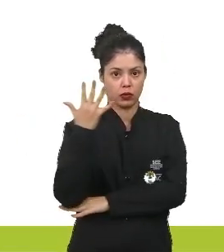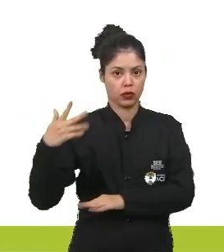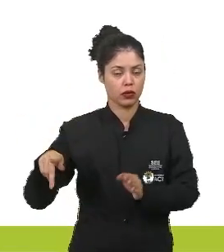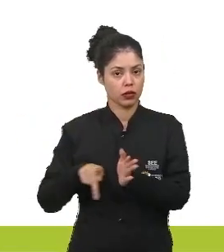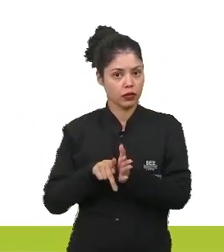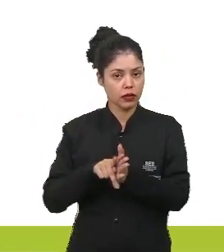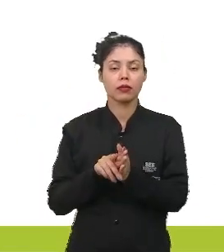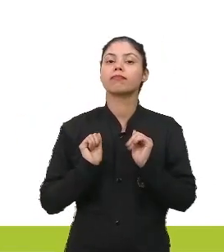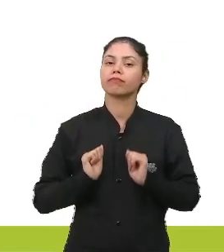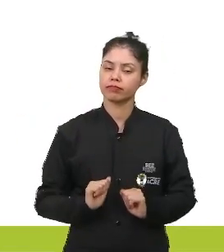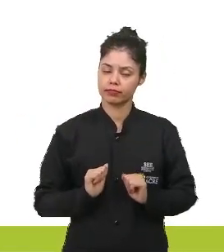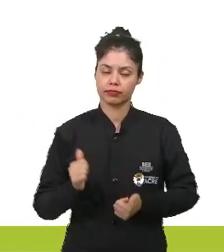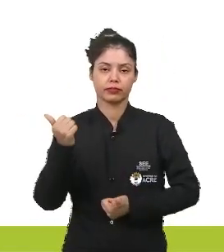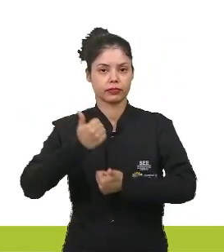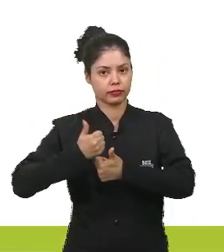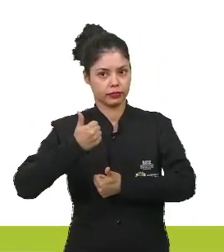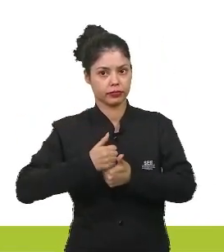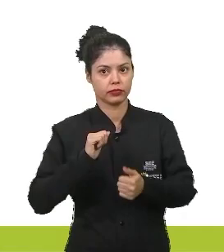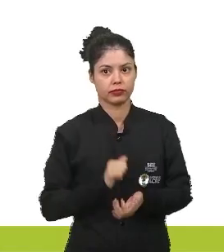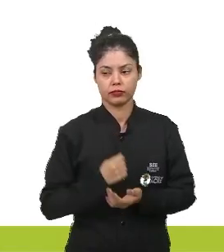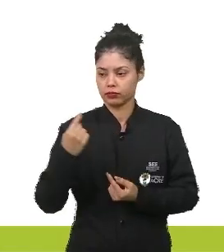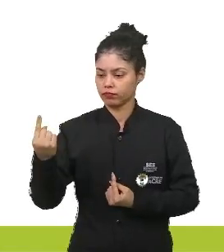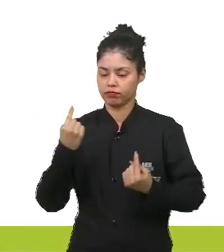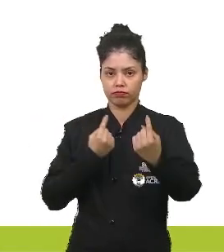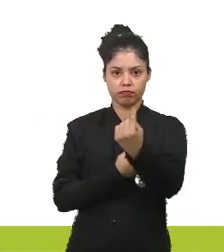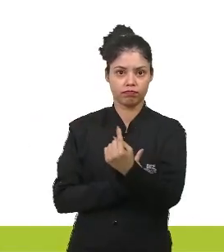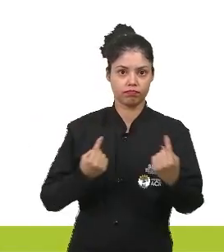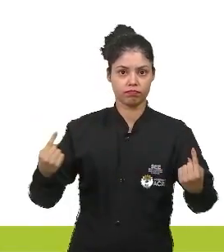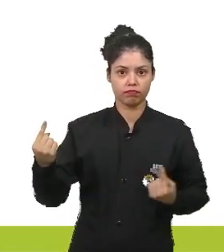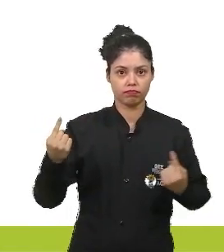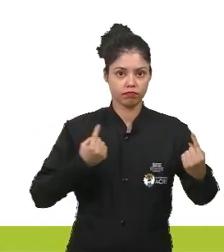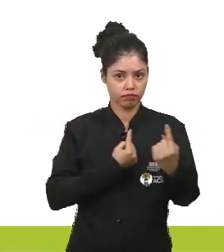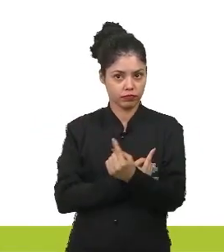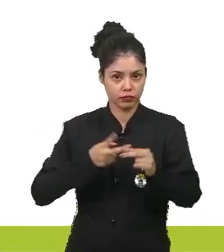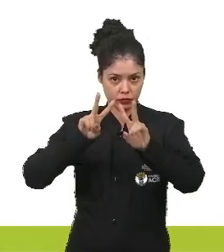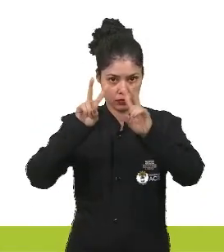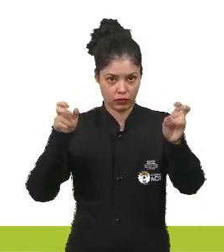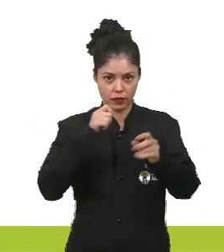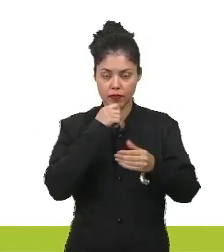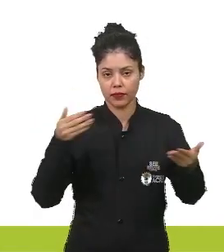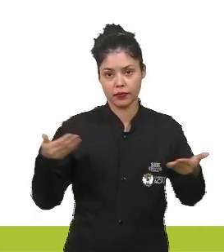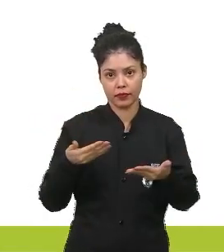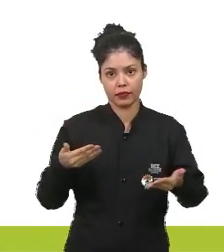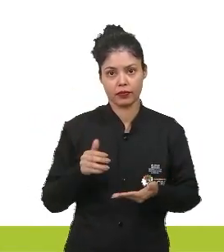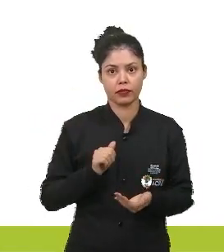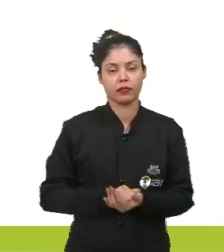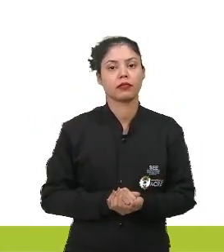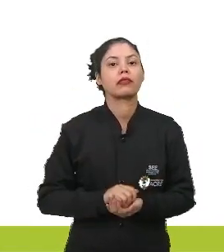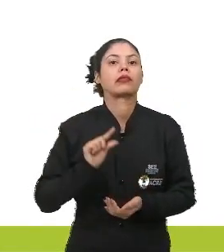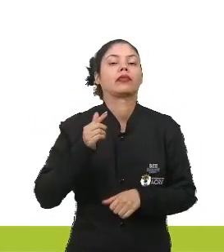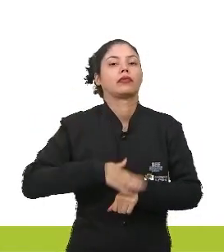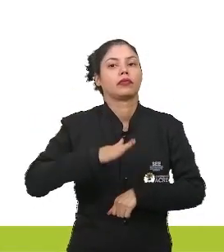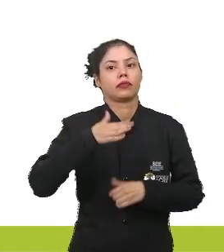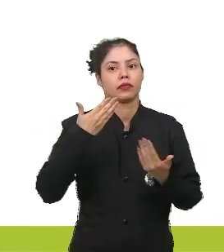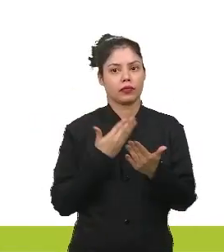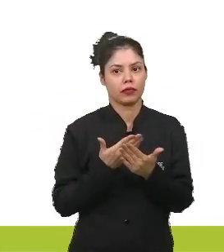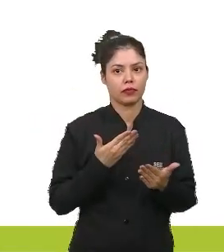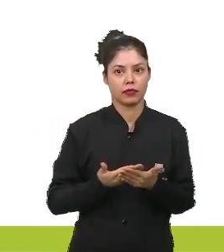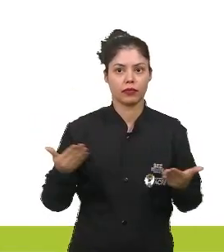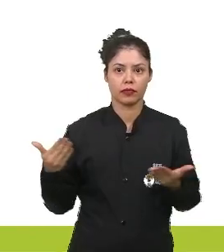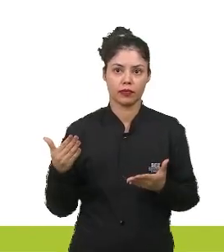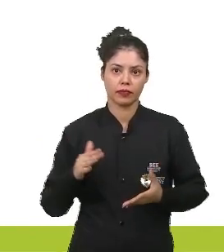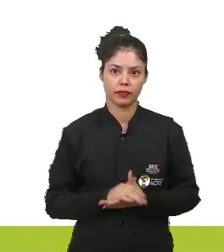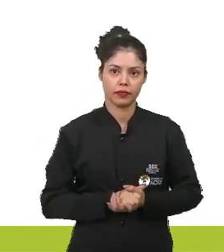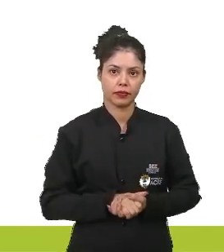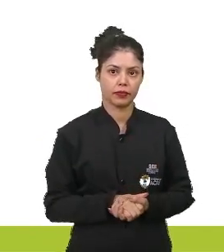também vai ser sucedida, uma da outra. Então é esse o assunto que nós vamos tratar um pouco mais nessa aula de hoje.